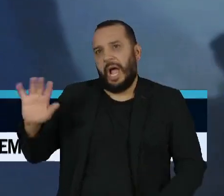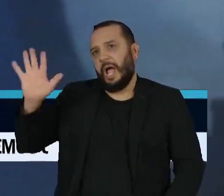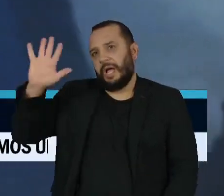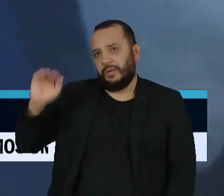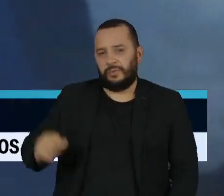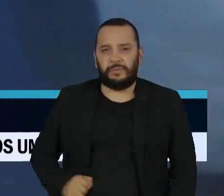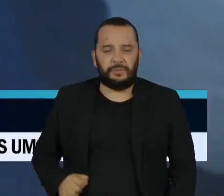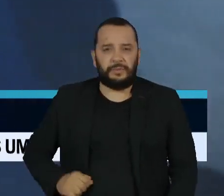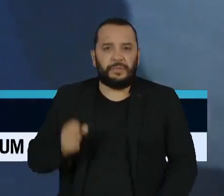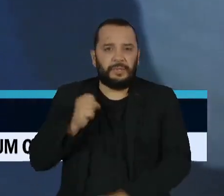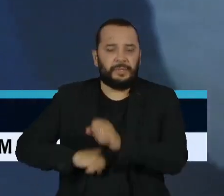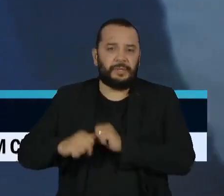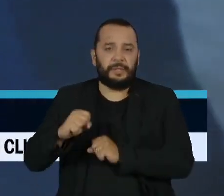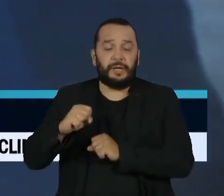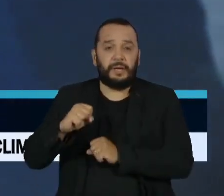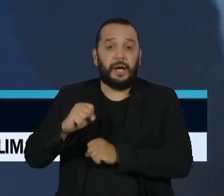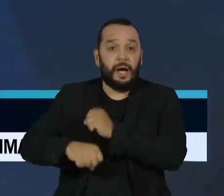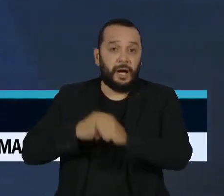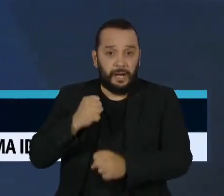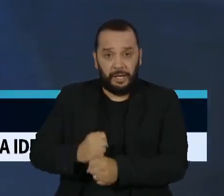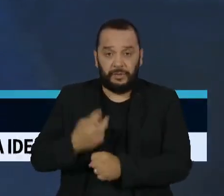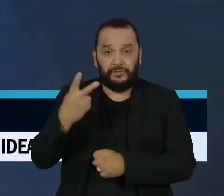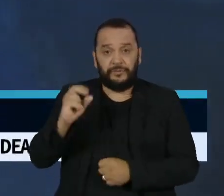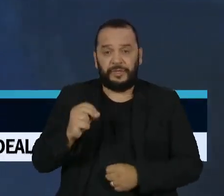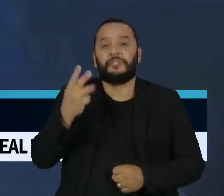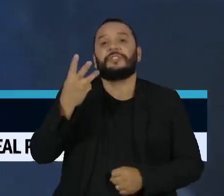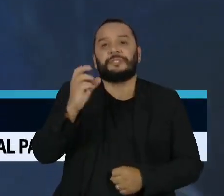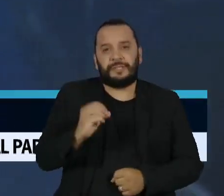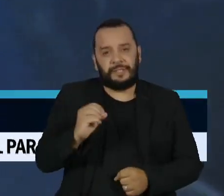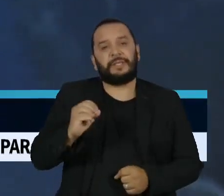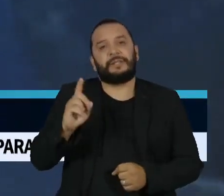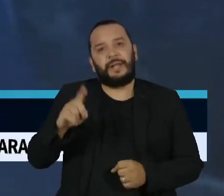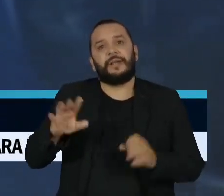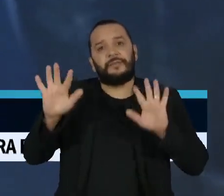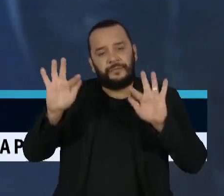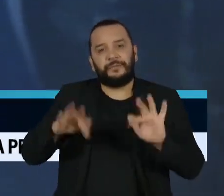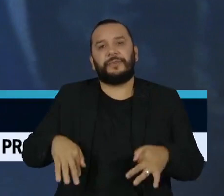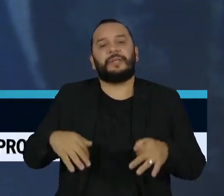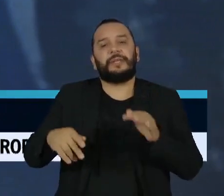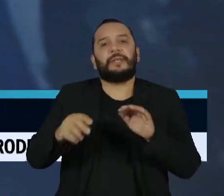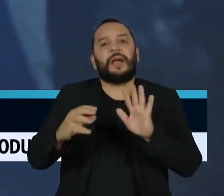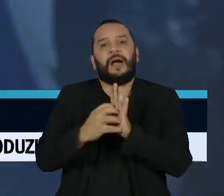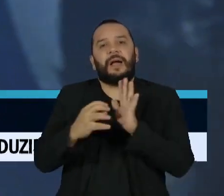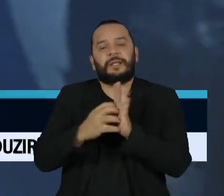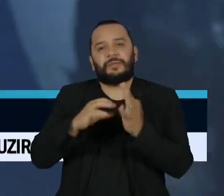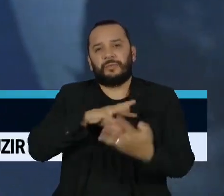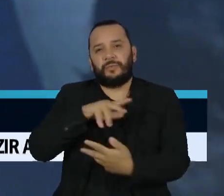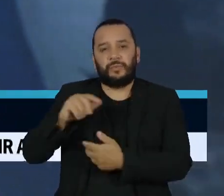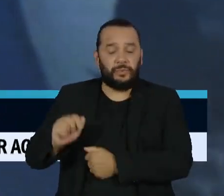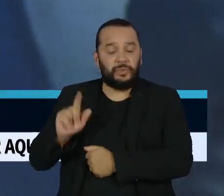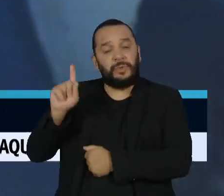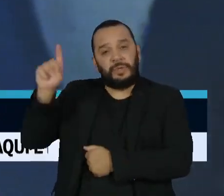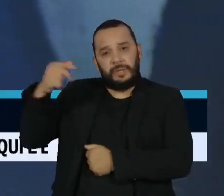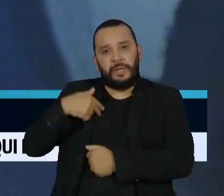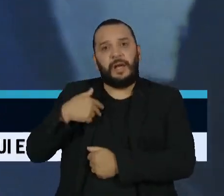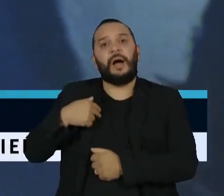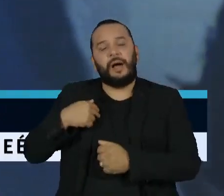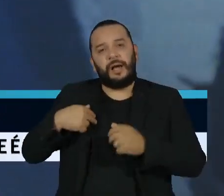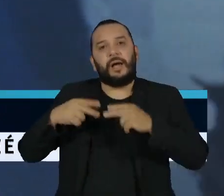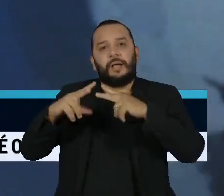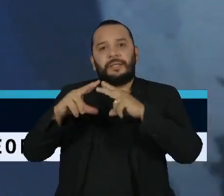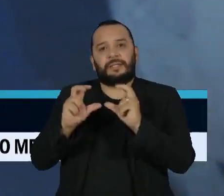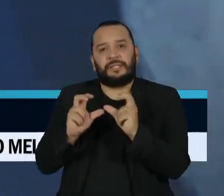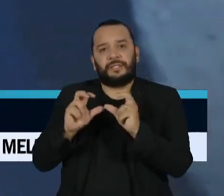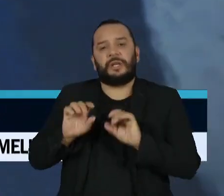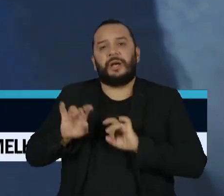O ano de 2030 foi determinado pela ONU para o fim da pandemia de AIDS no mundo. A cidade de Sydney, na Austrália, chegou lá antes,